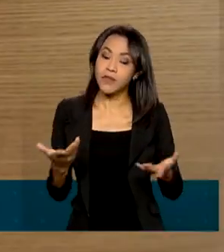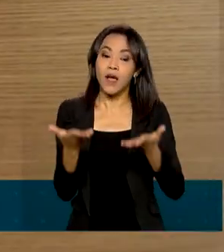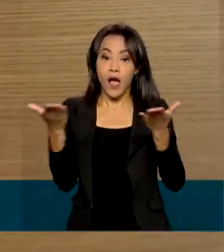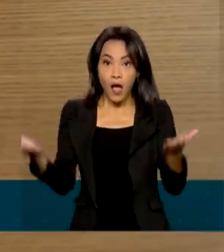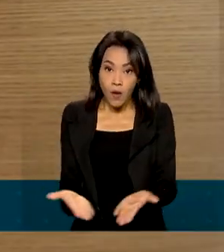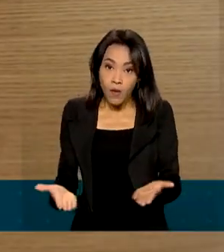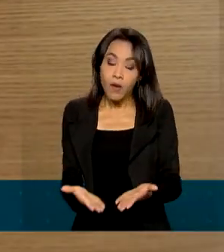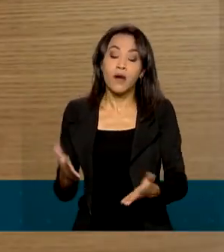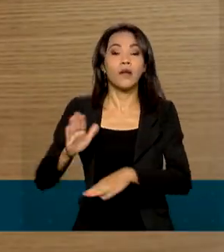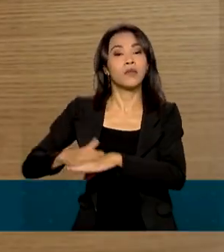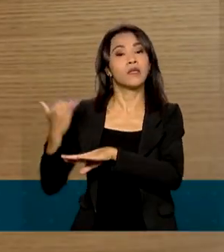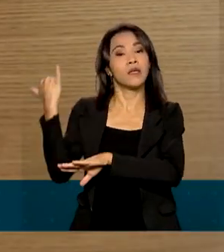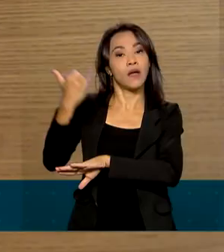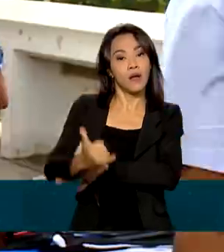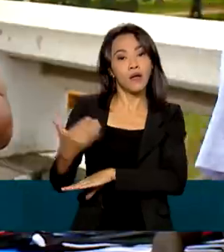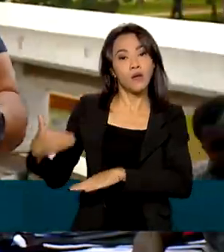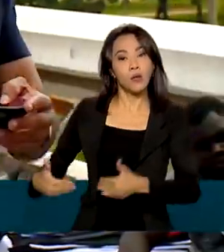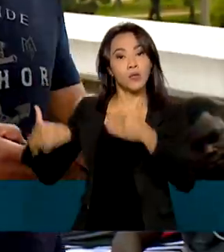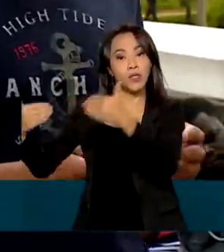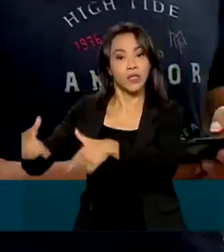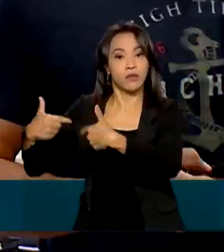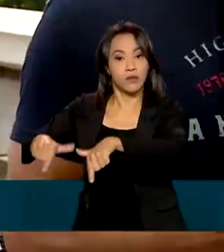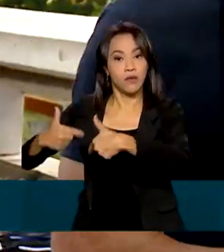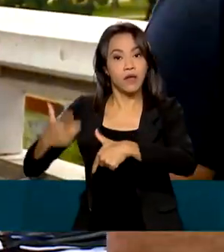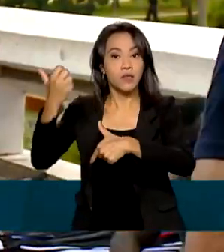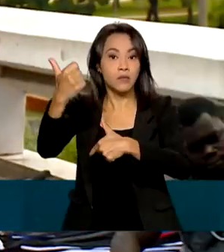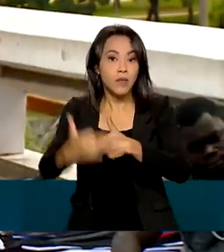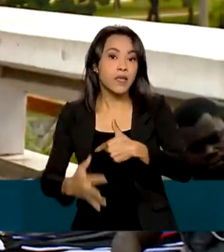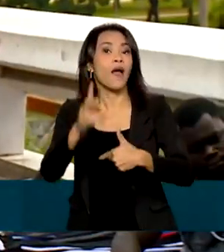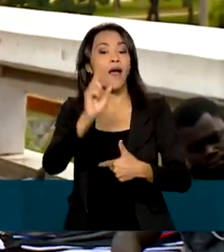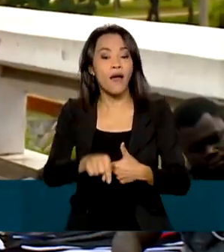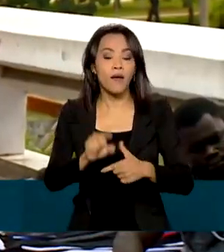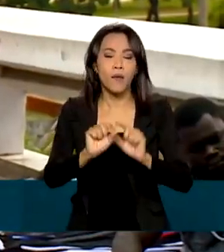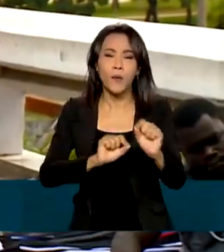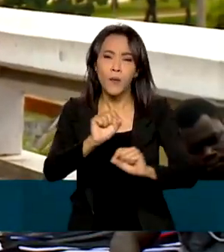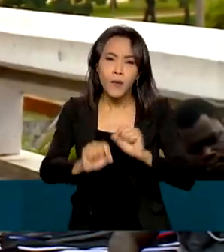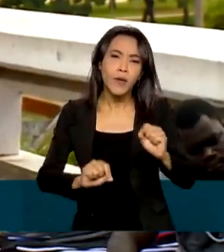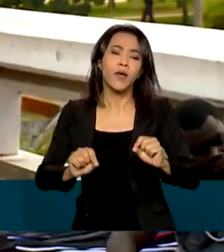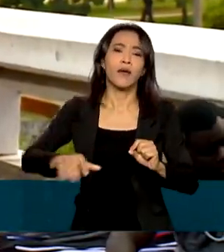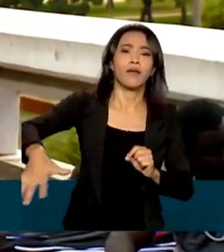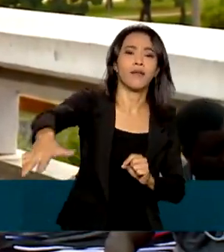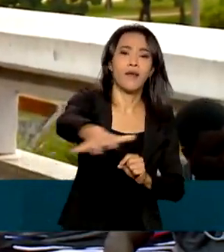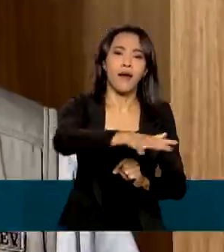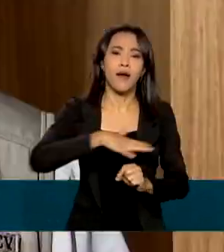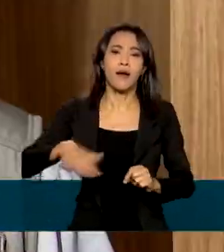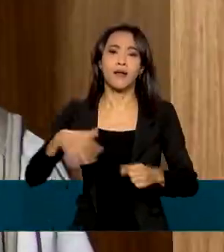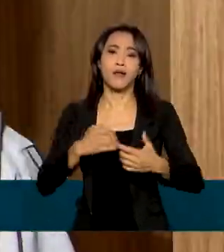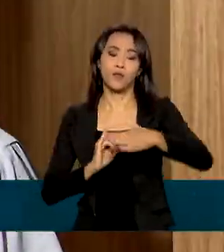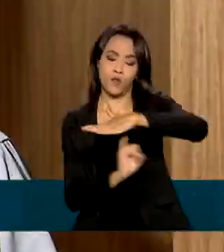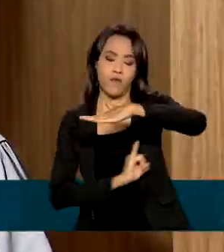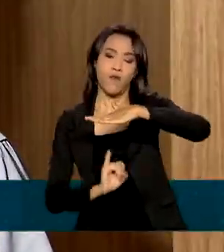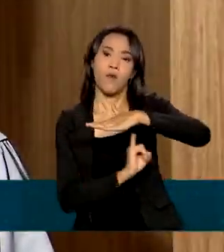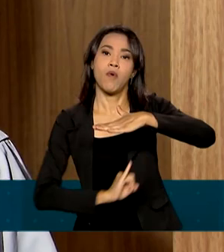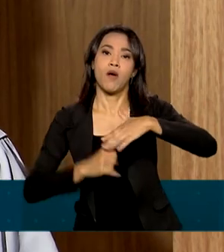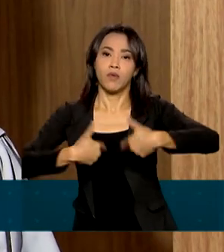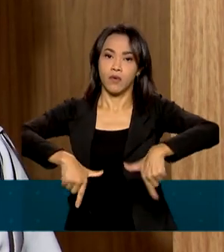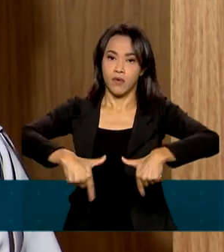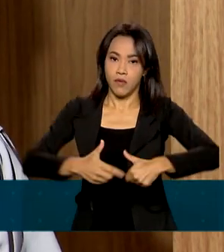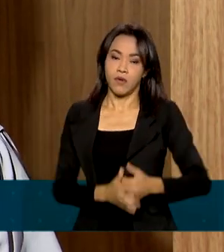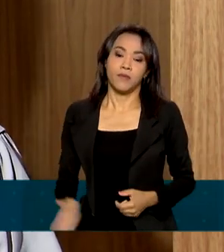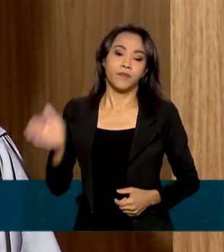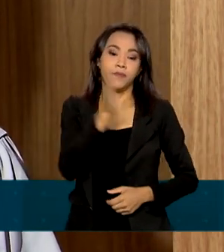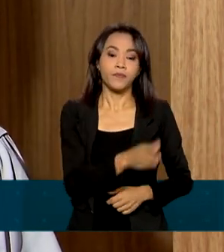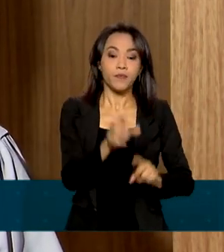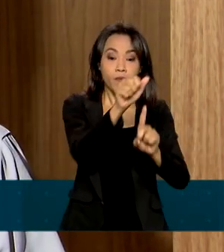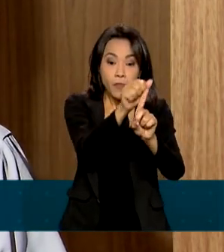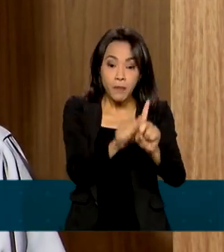segundo o Ministério do Trabalho e Previdência, a ideia é investir também no mercado informal. O mês de fevereiro, que nós vamos